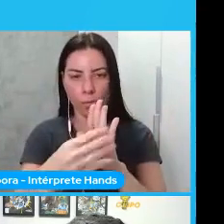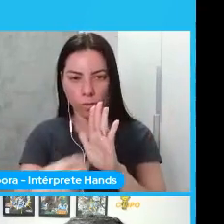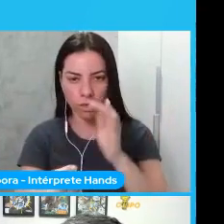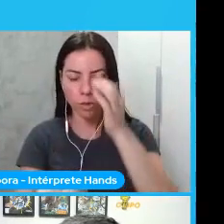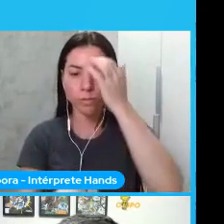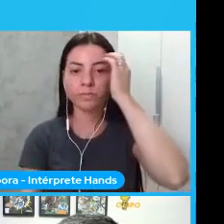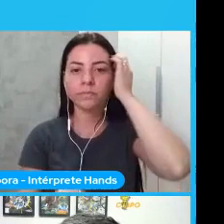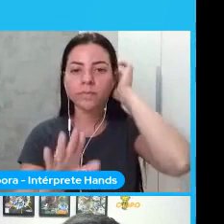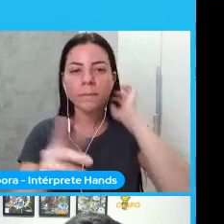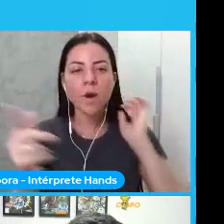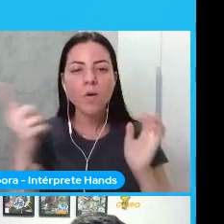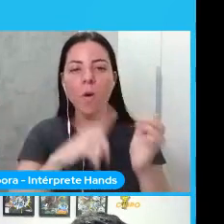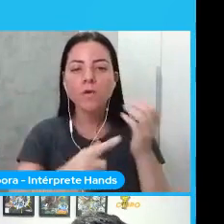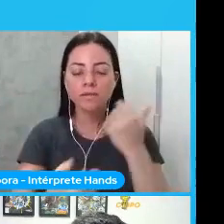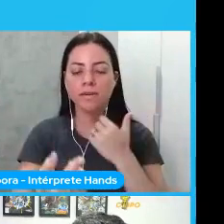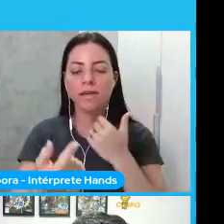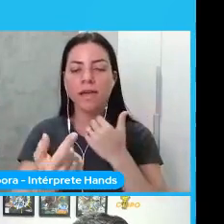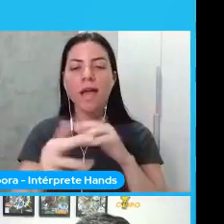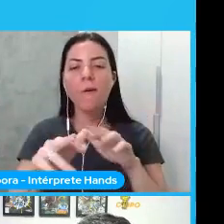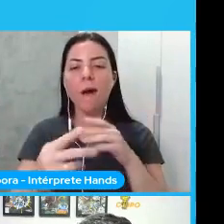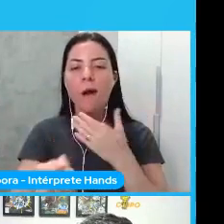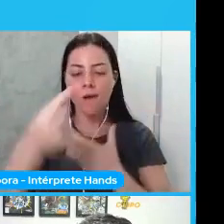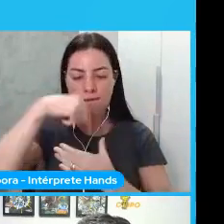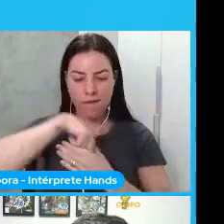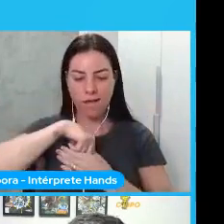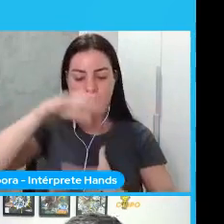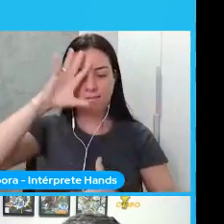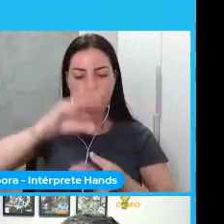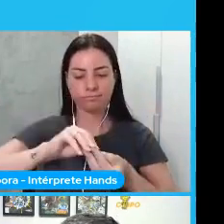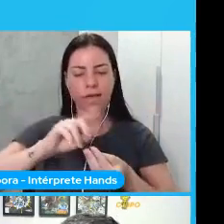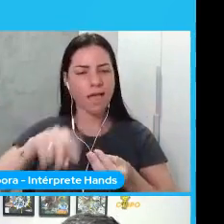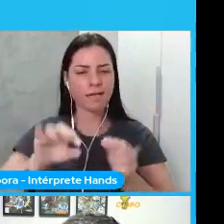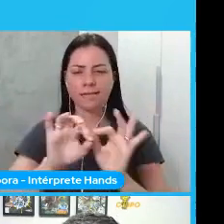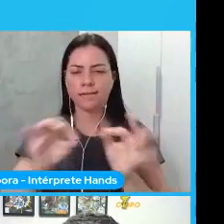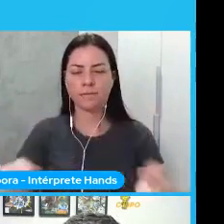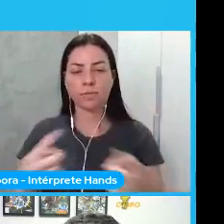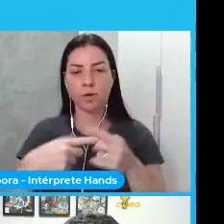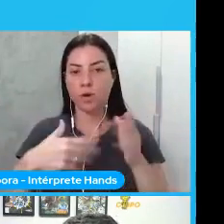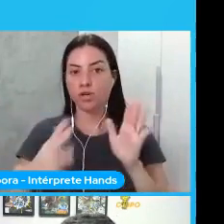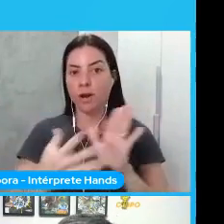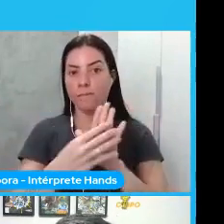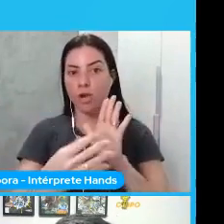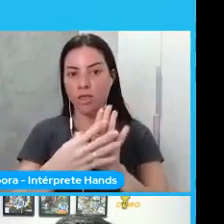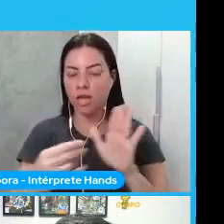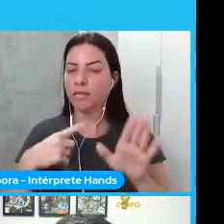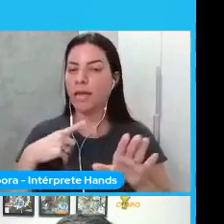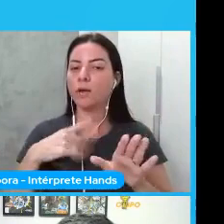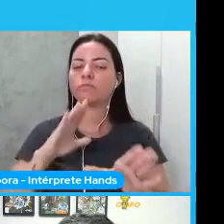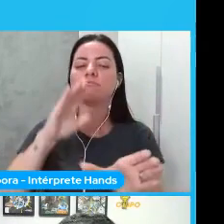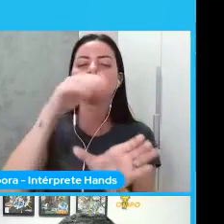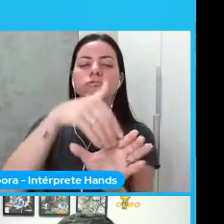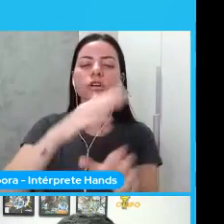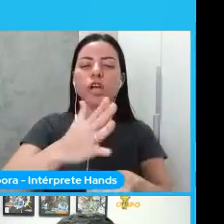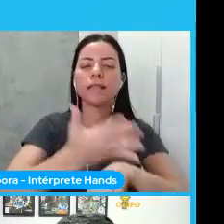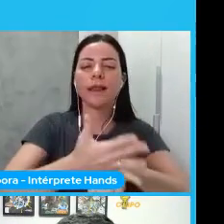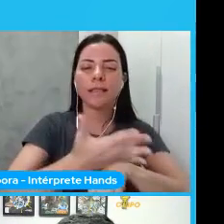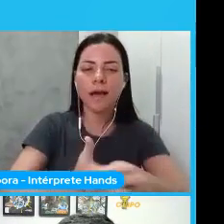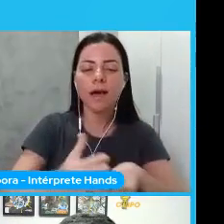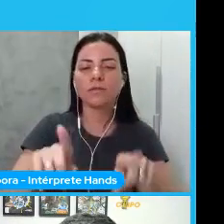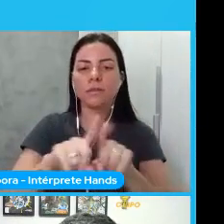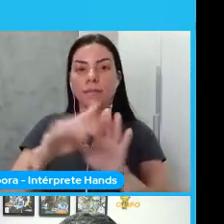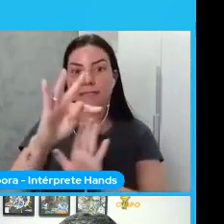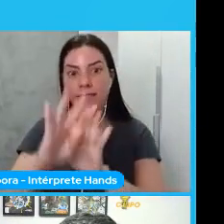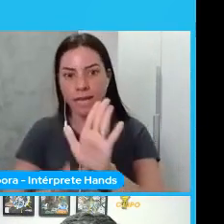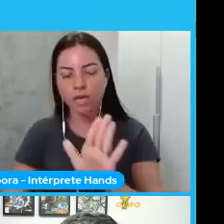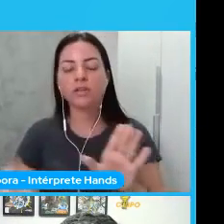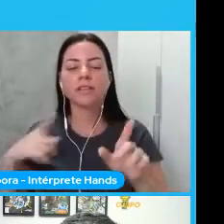para fazer a inferência aí é um processo bem mais simples uma vez que eu já tenho o modelo treinado e os pesos eu tenho minha imagem de entrada